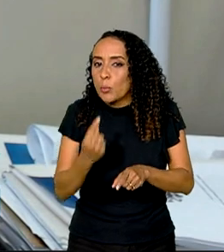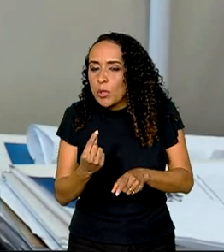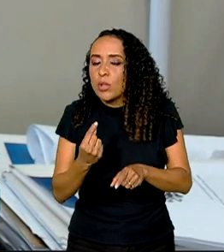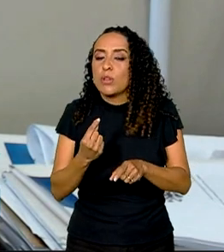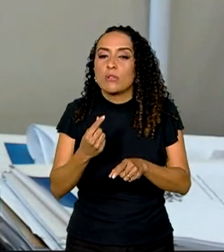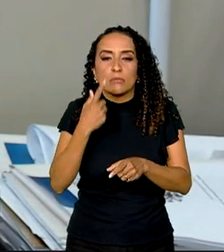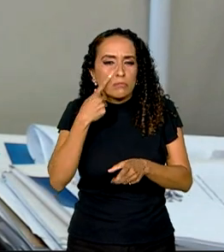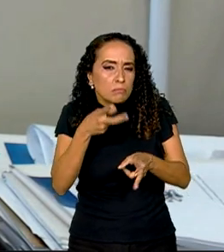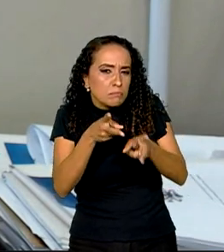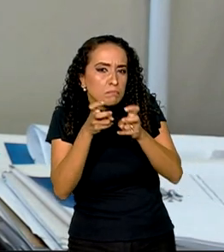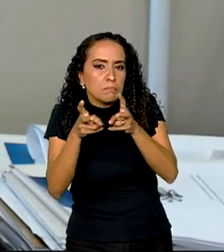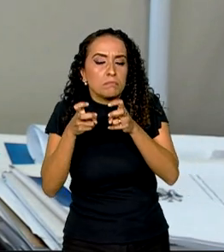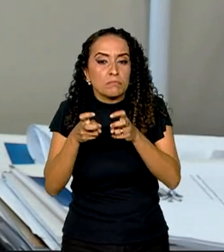a gente vai observar hemorragias.